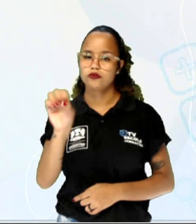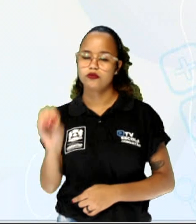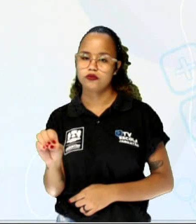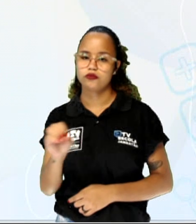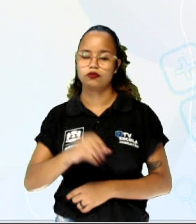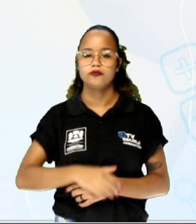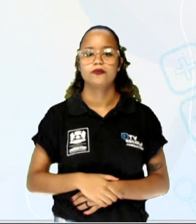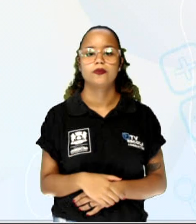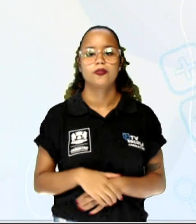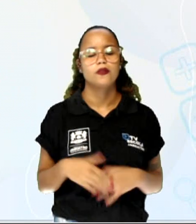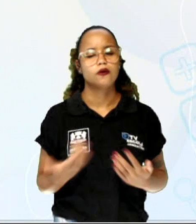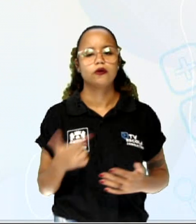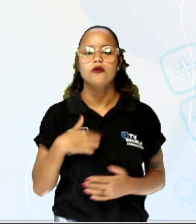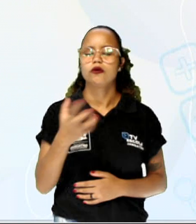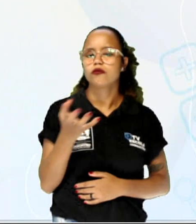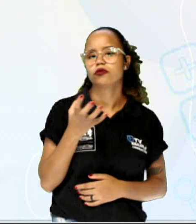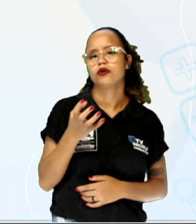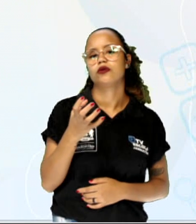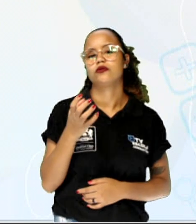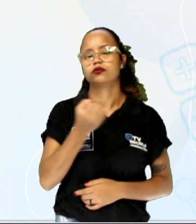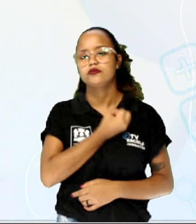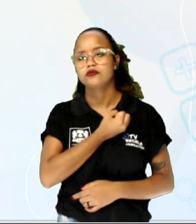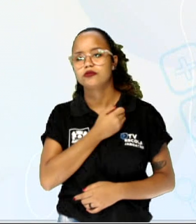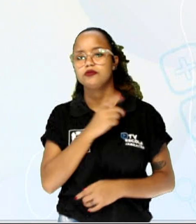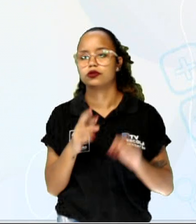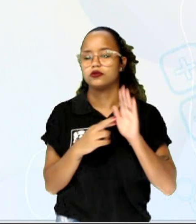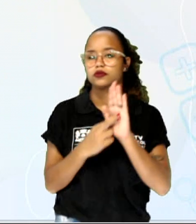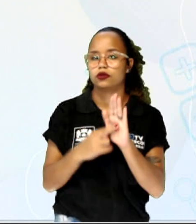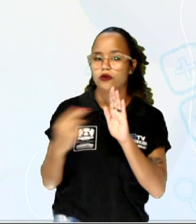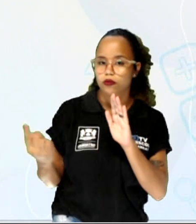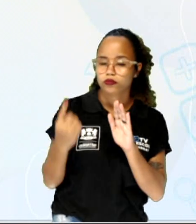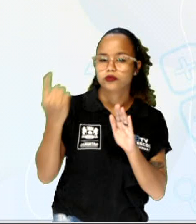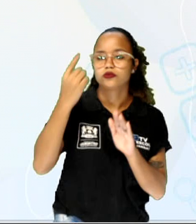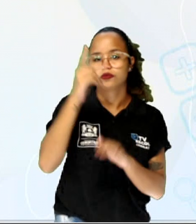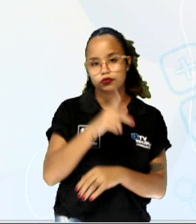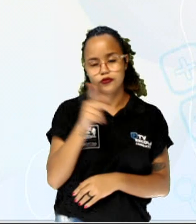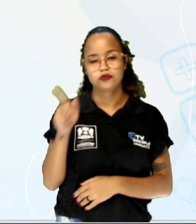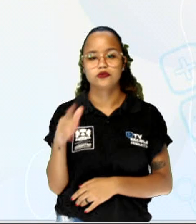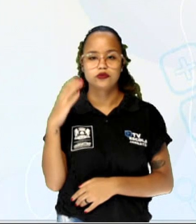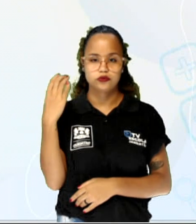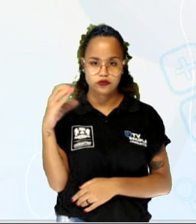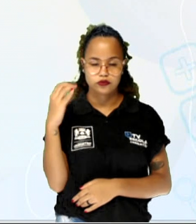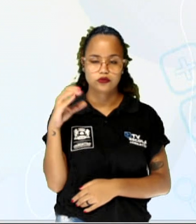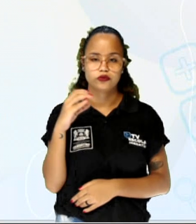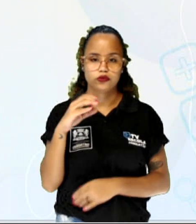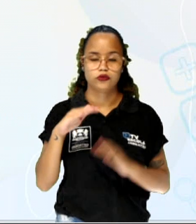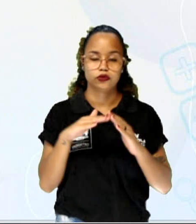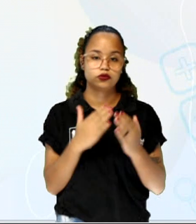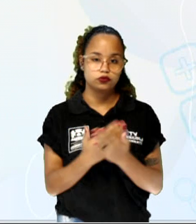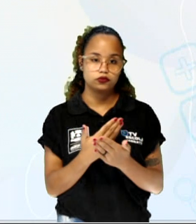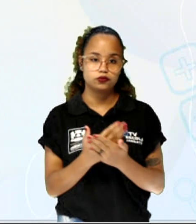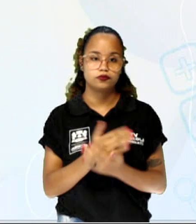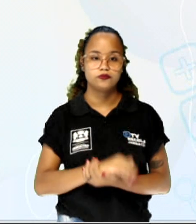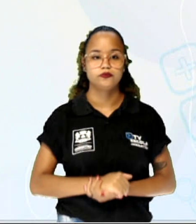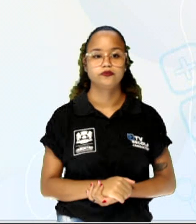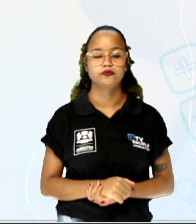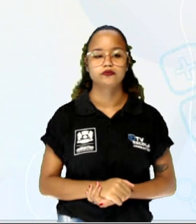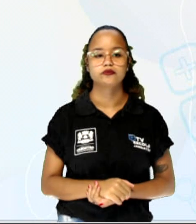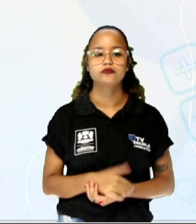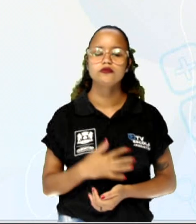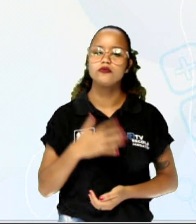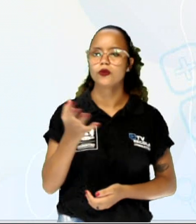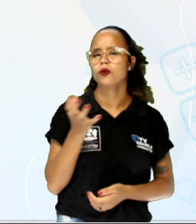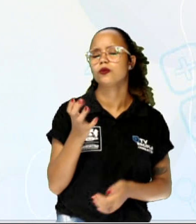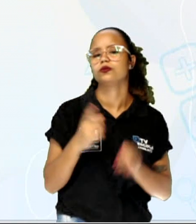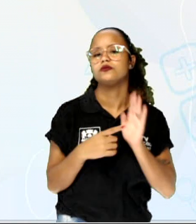representar esse conjunto aí, que é o conjunto da altura dos professores de ciências da natureza da escola. E eu quero